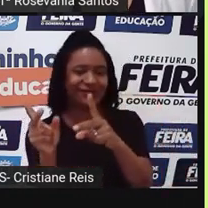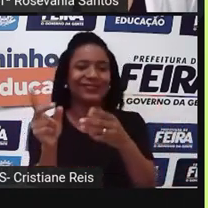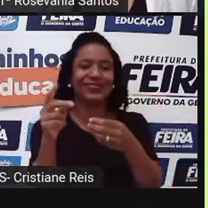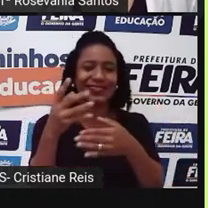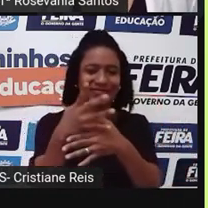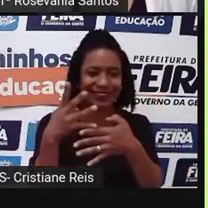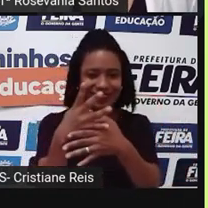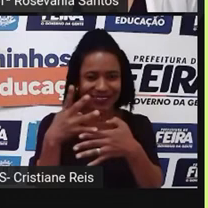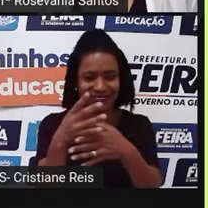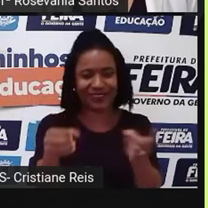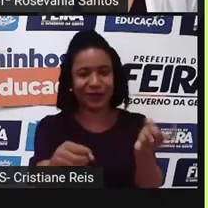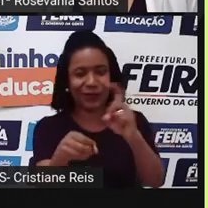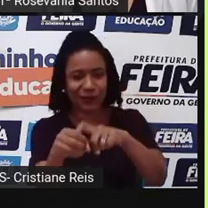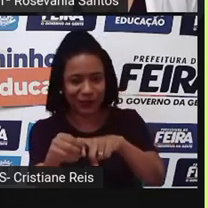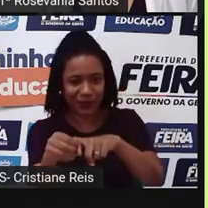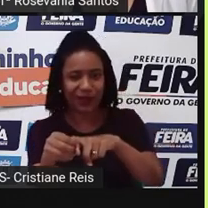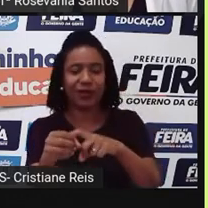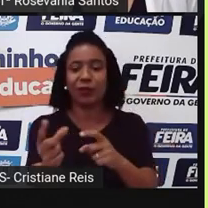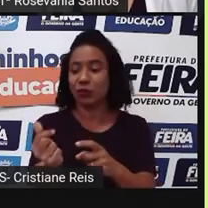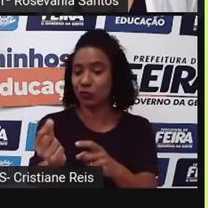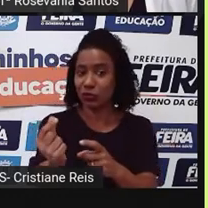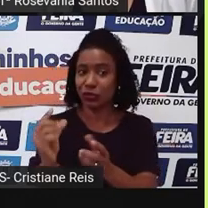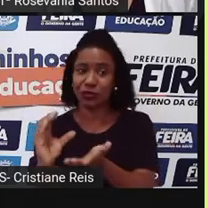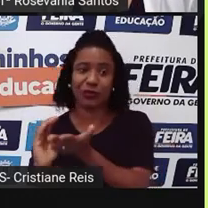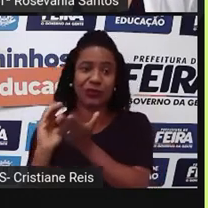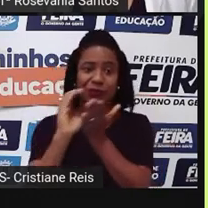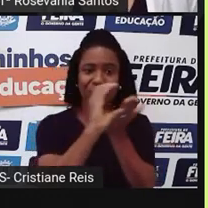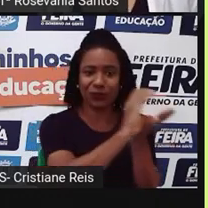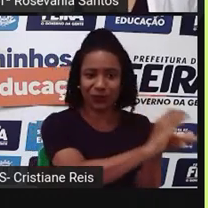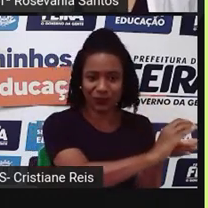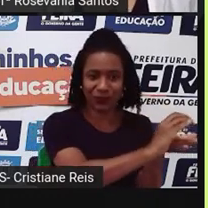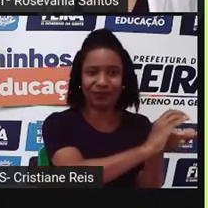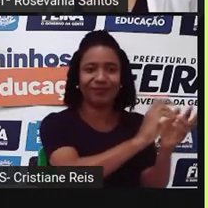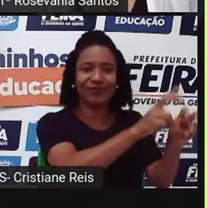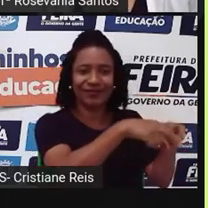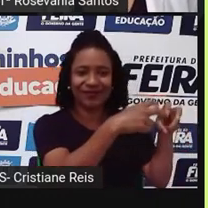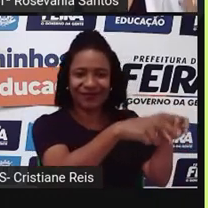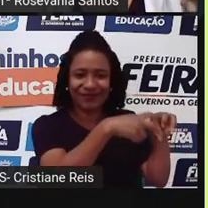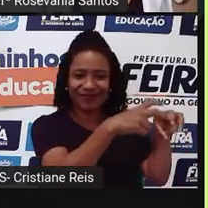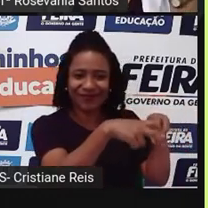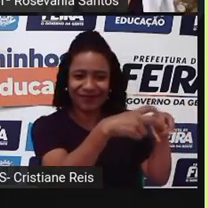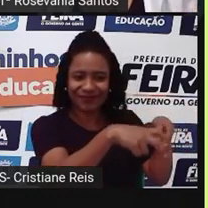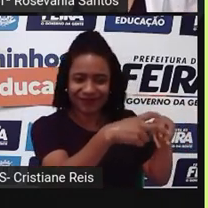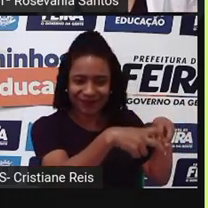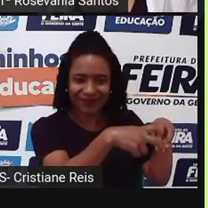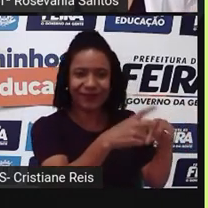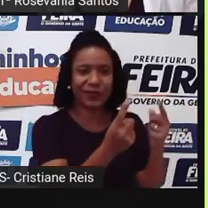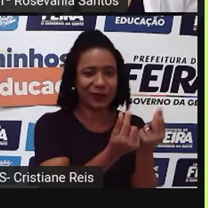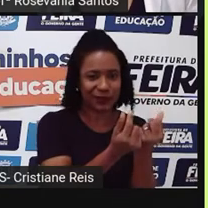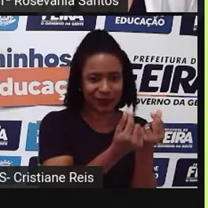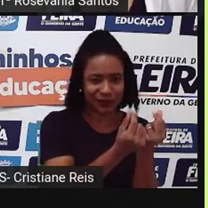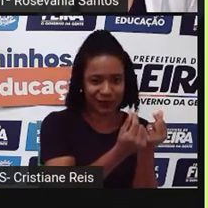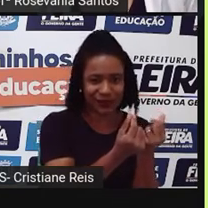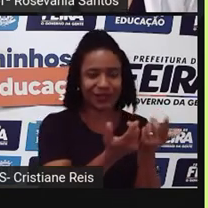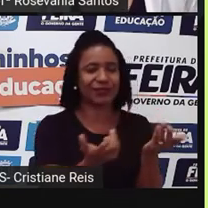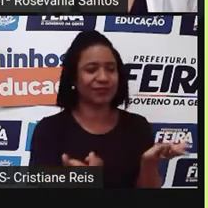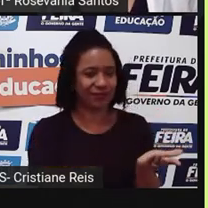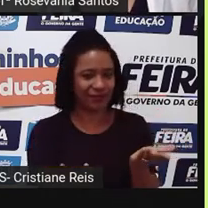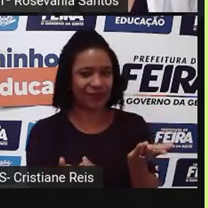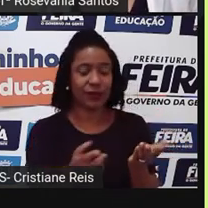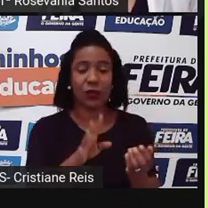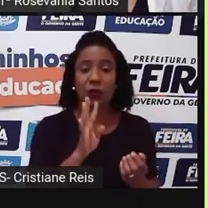eles voltam da cidade para o campo em forma de dinheiro, em forma de